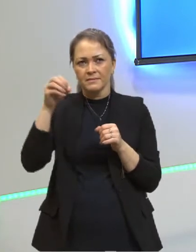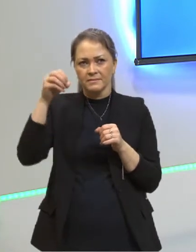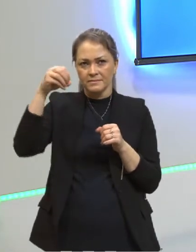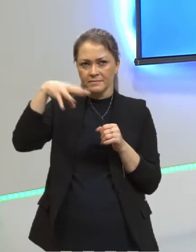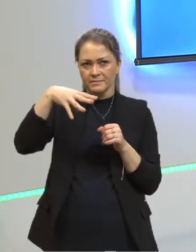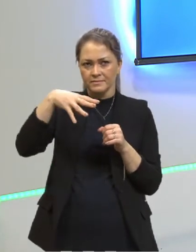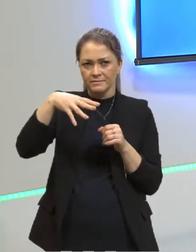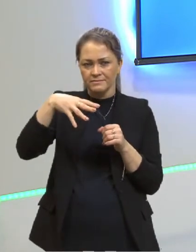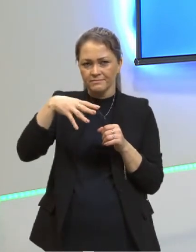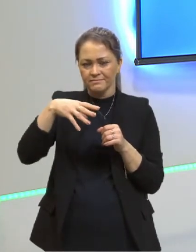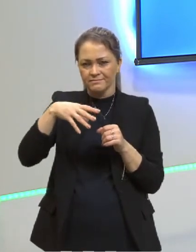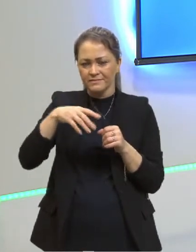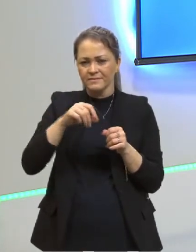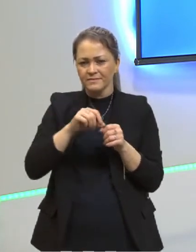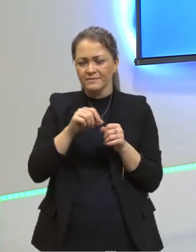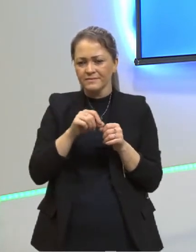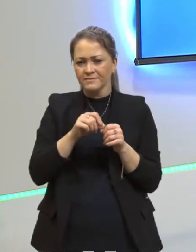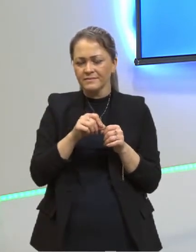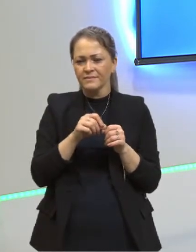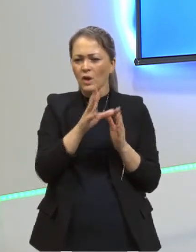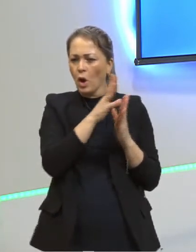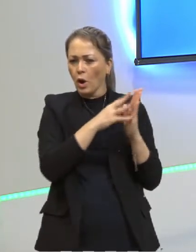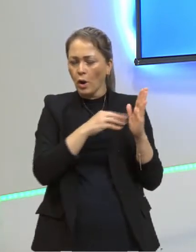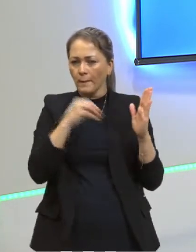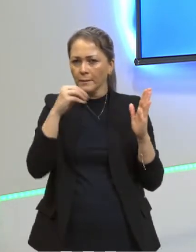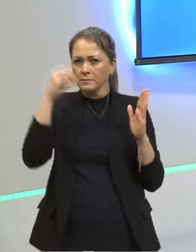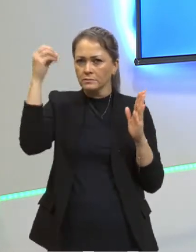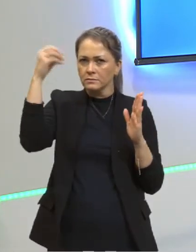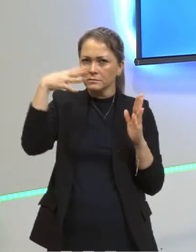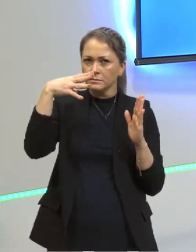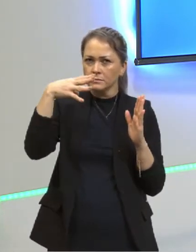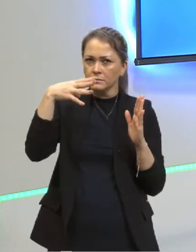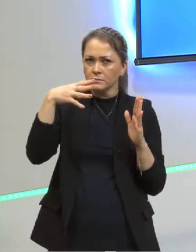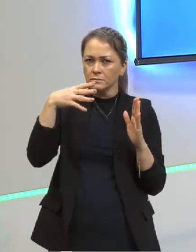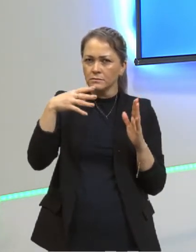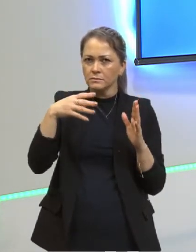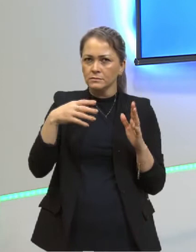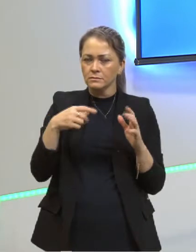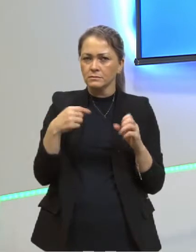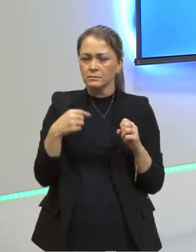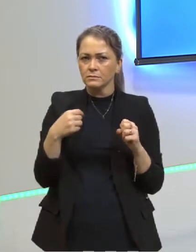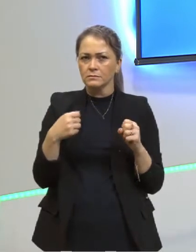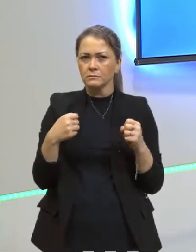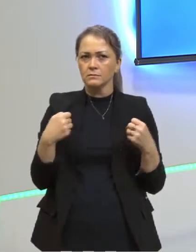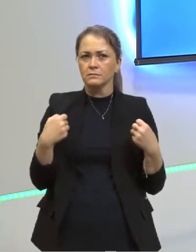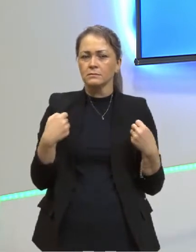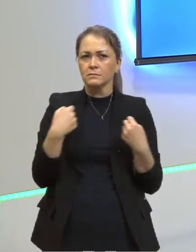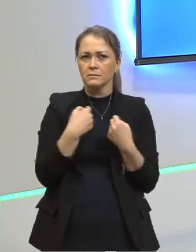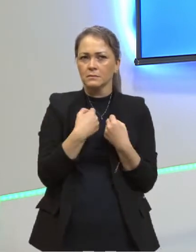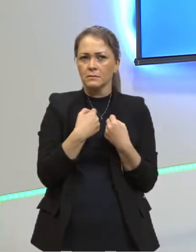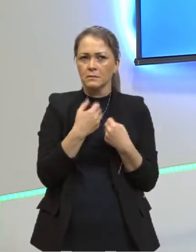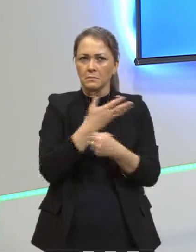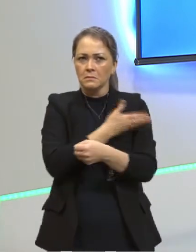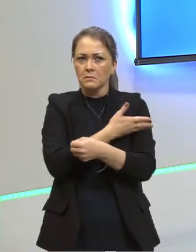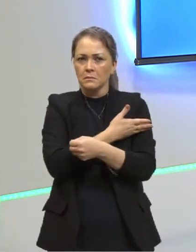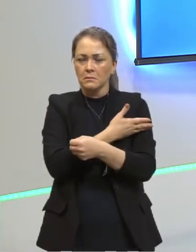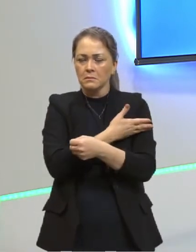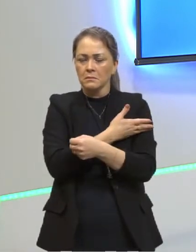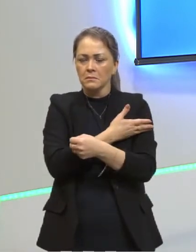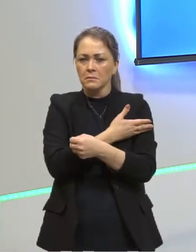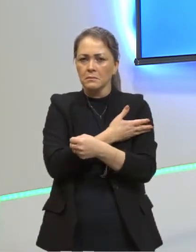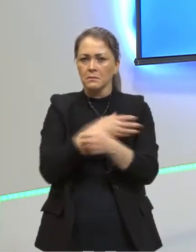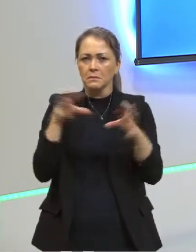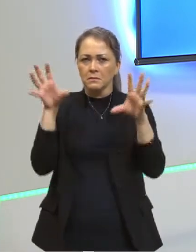luz. Não é o que a camiseta faz, porque se eu estou com essa camiseta no escuro, vocês não vão enxergar amarelo. Vocês não vão enxergar.